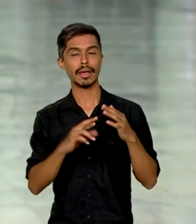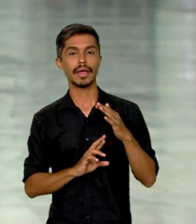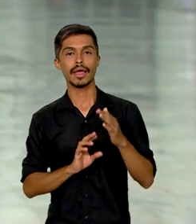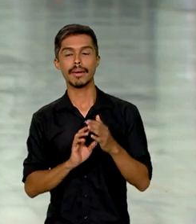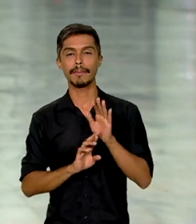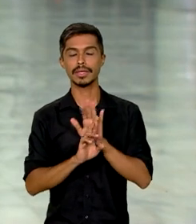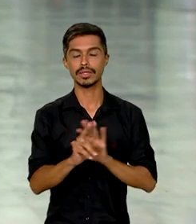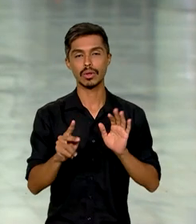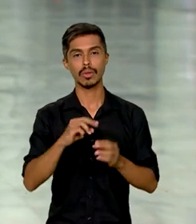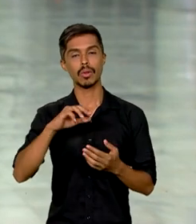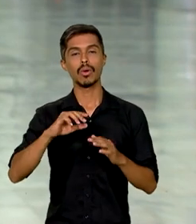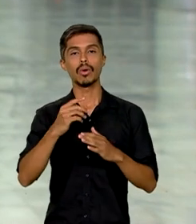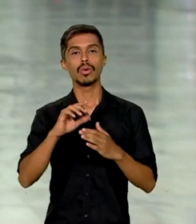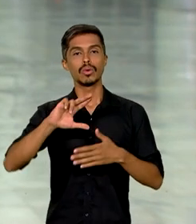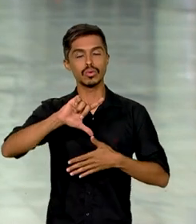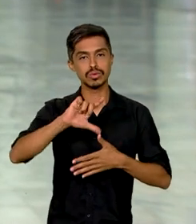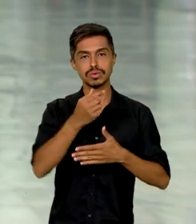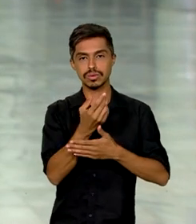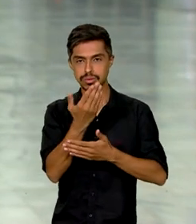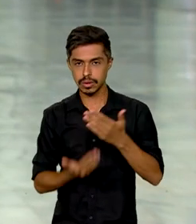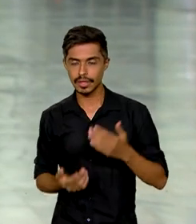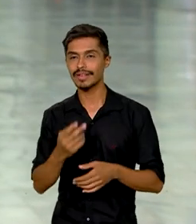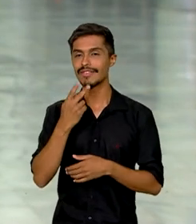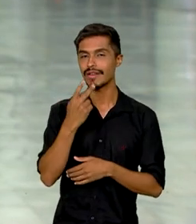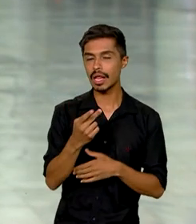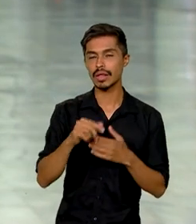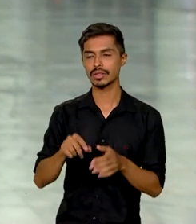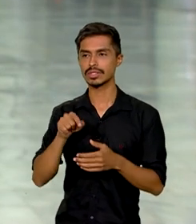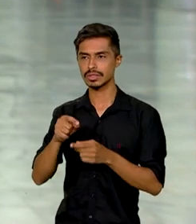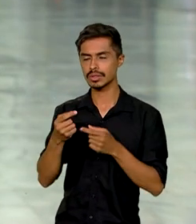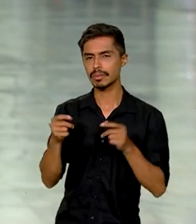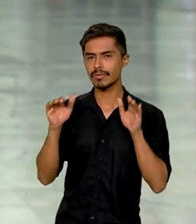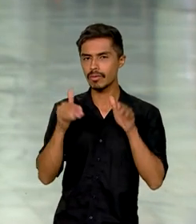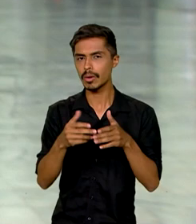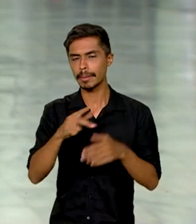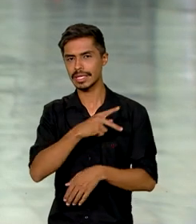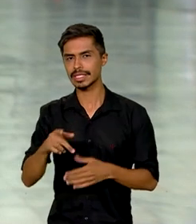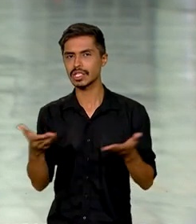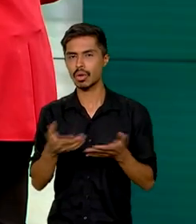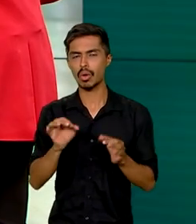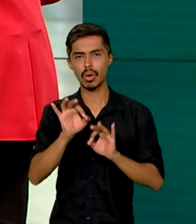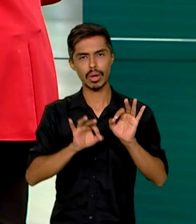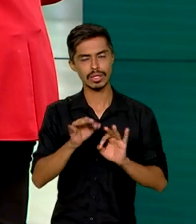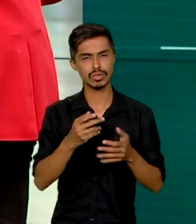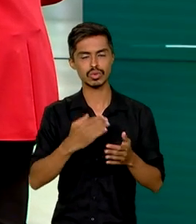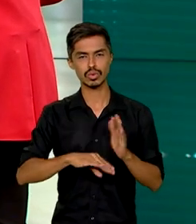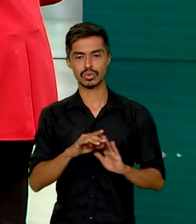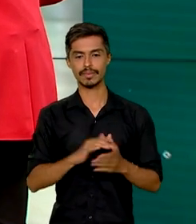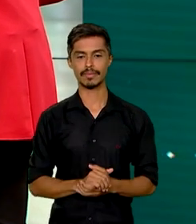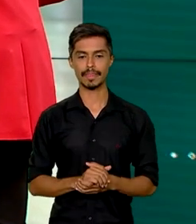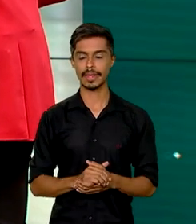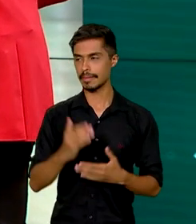foi convocada pelo governo brasileiro, que exerce a presidência temporária do bloco. Volto com você, Carol. Ok, Pablo.